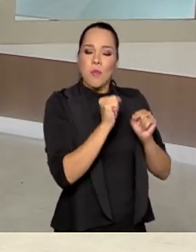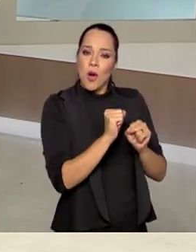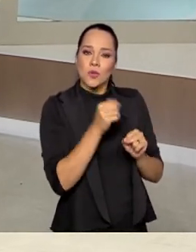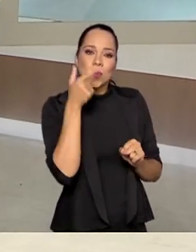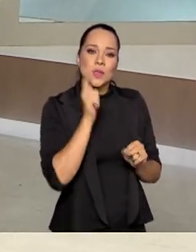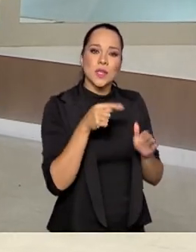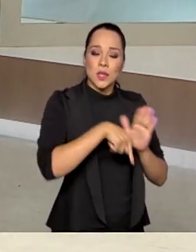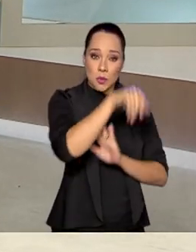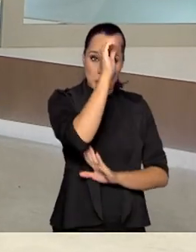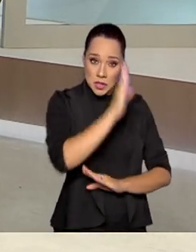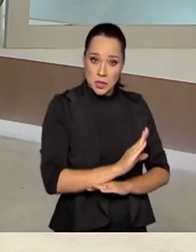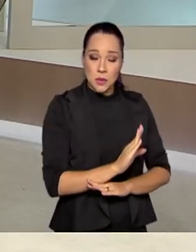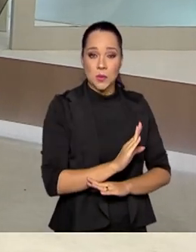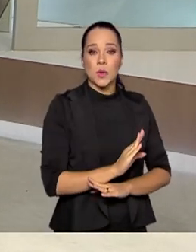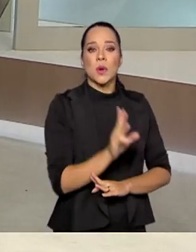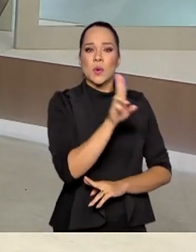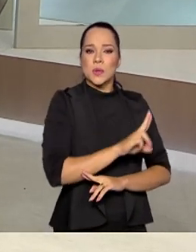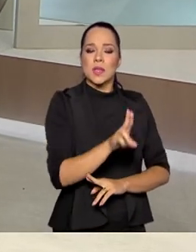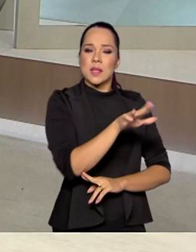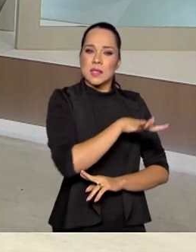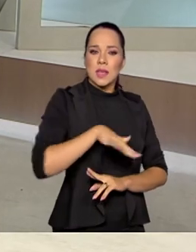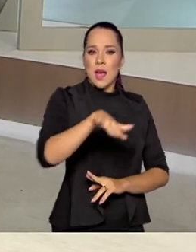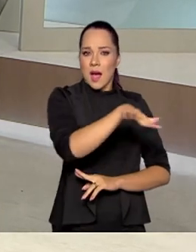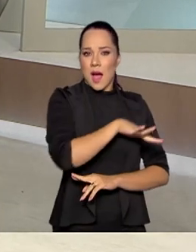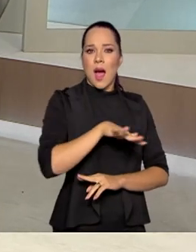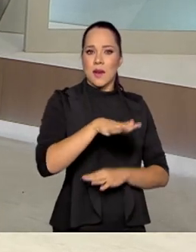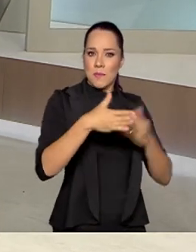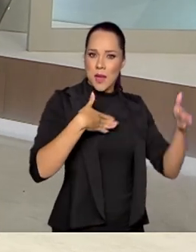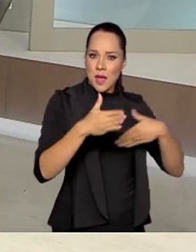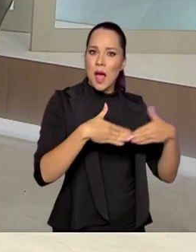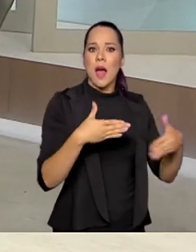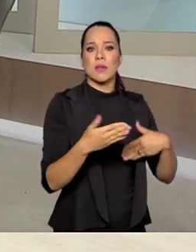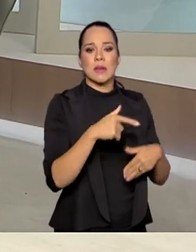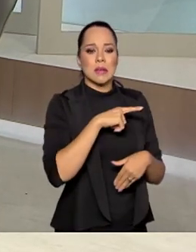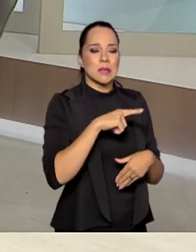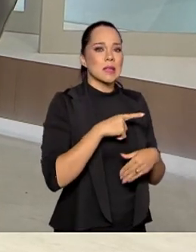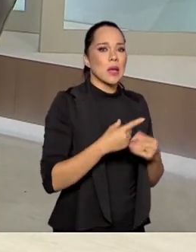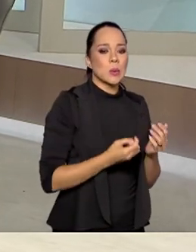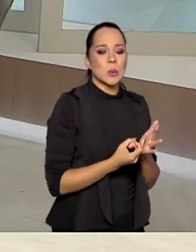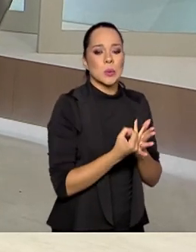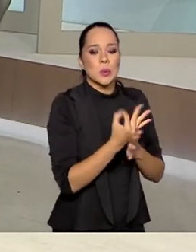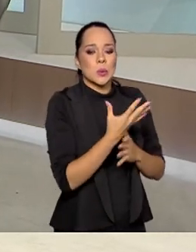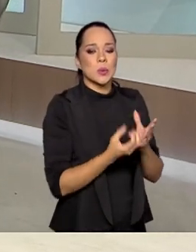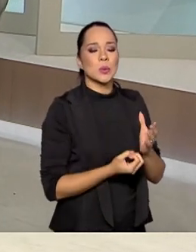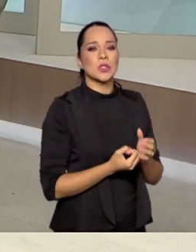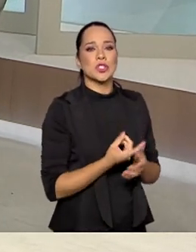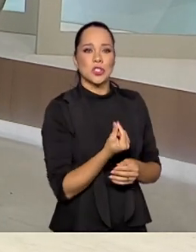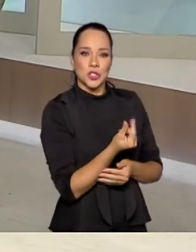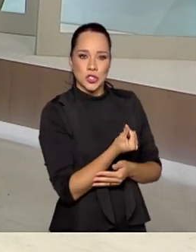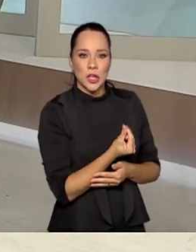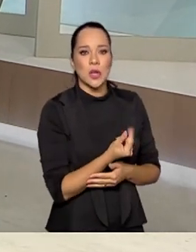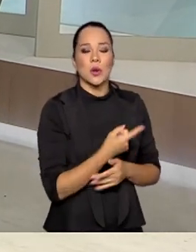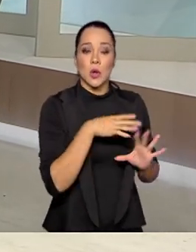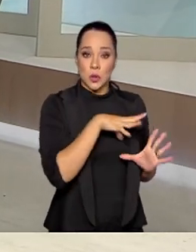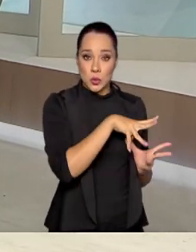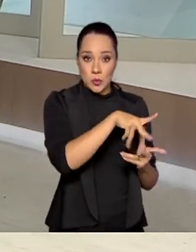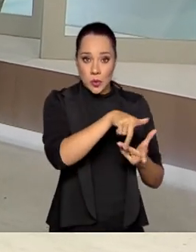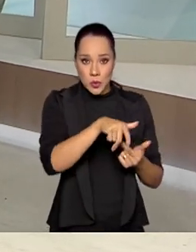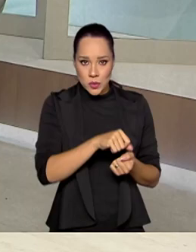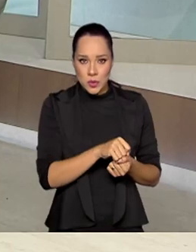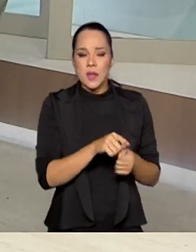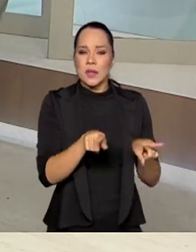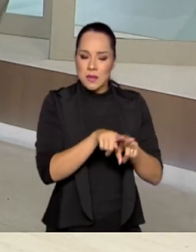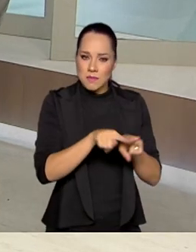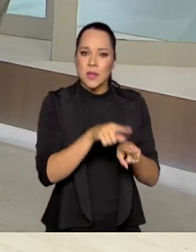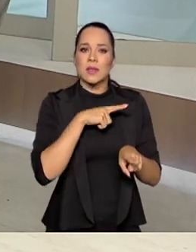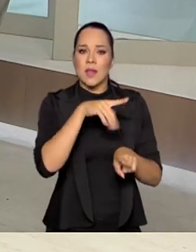para o Brasil por conta desse mercado que movimenta esse volume de dinheiro no mundo, você